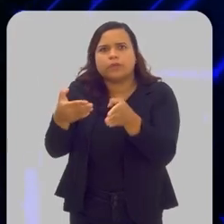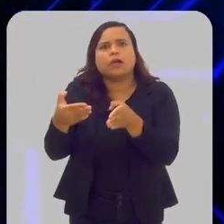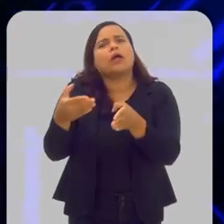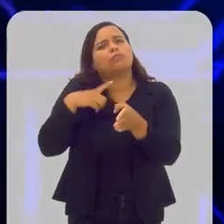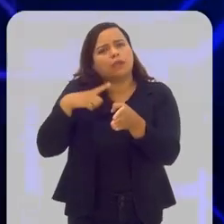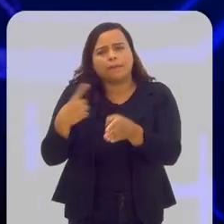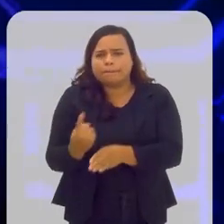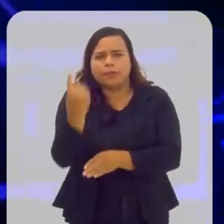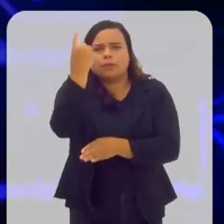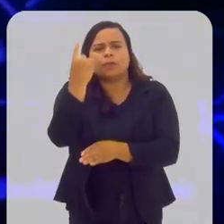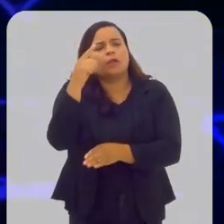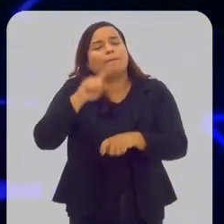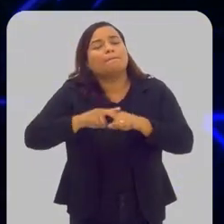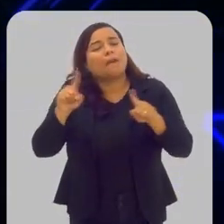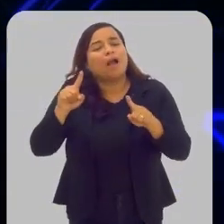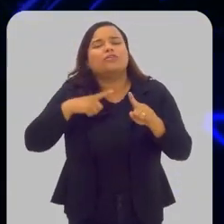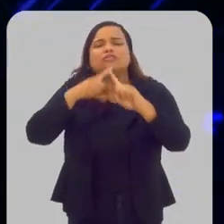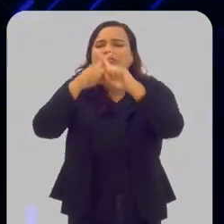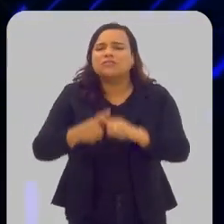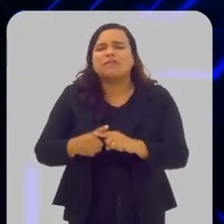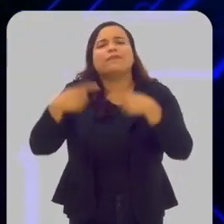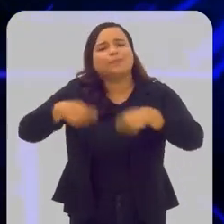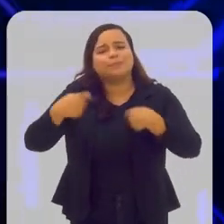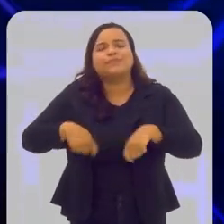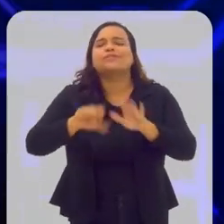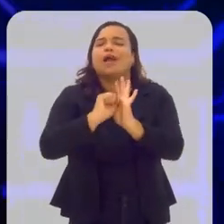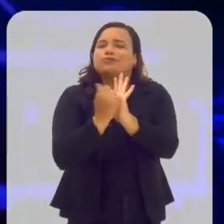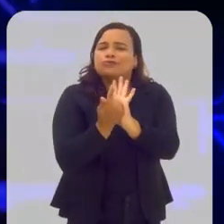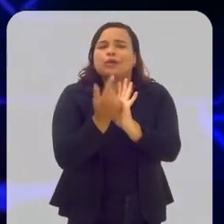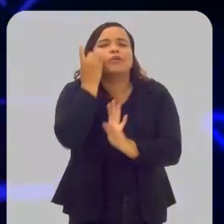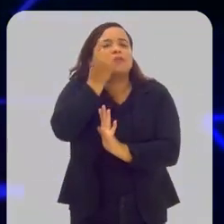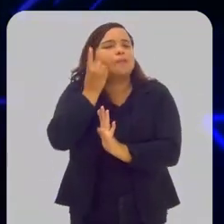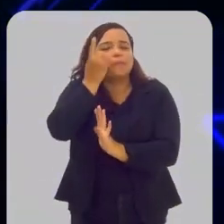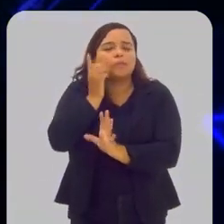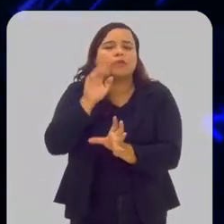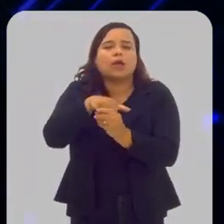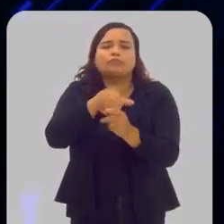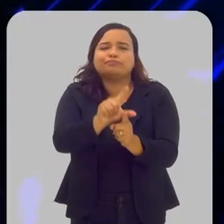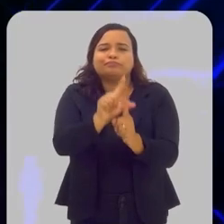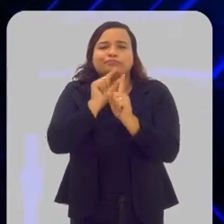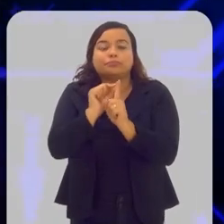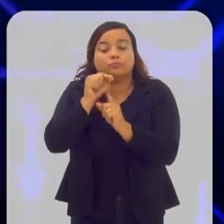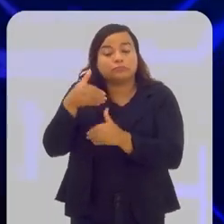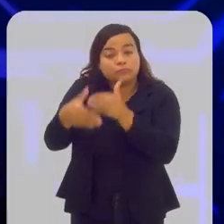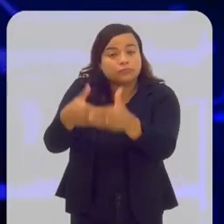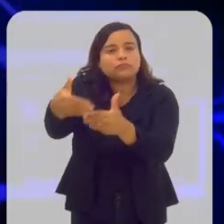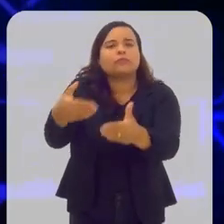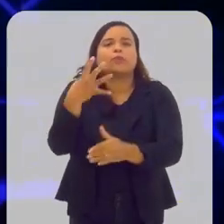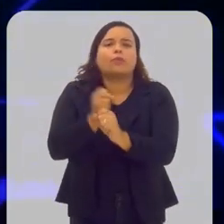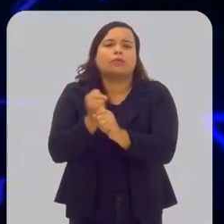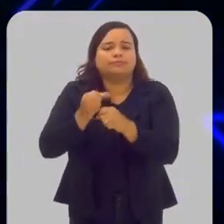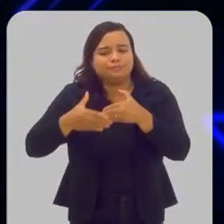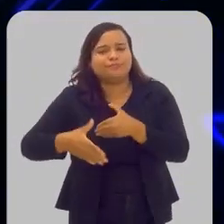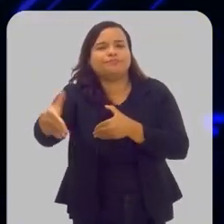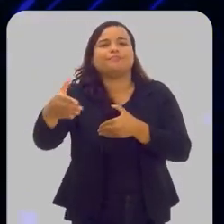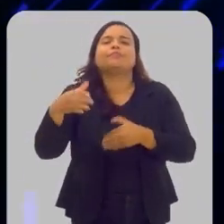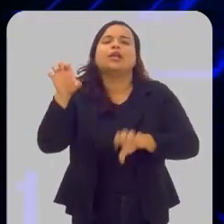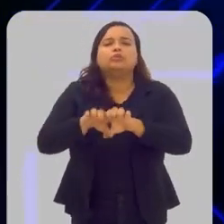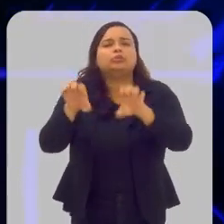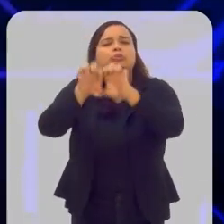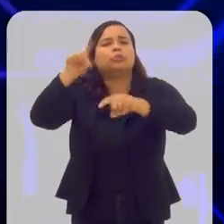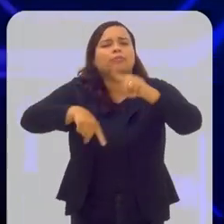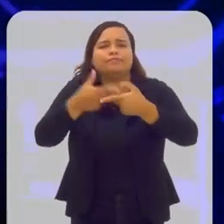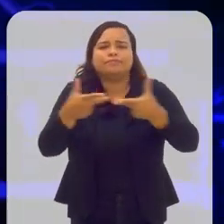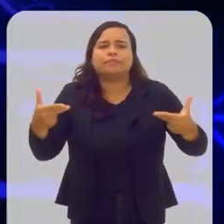pioneirismo, esse ainda é um desafio que precisa estar na agenda dos deputados eleitos nos próximos quatro anos. A infraestrutura,